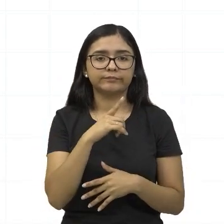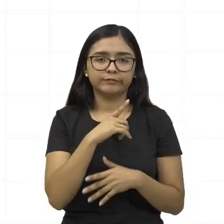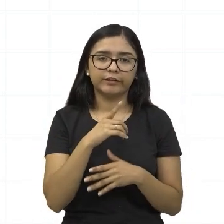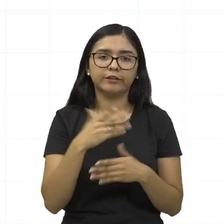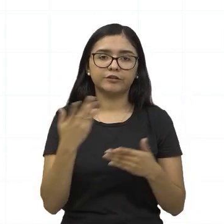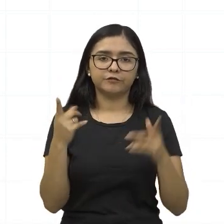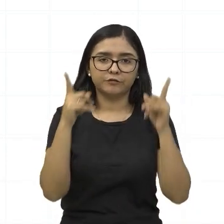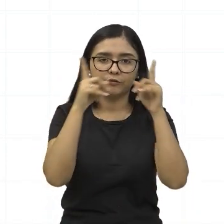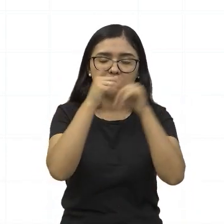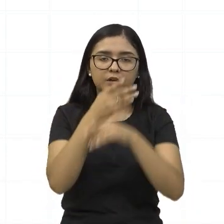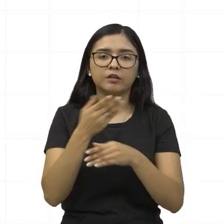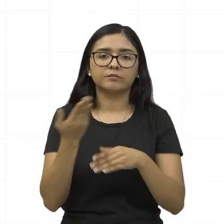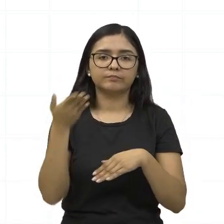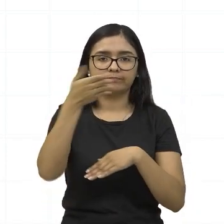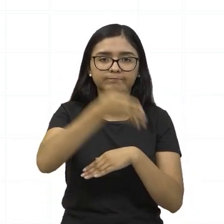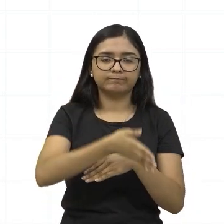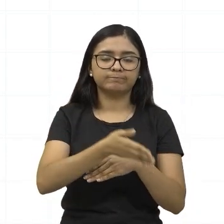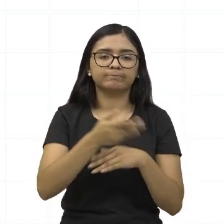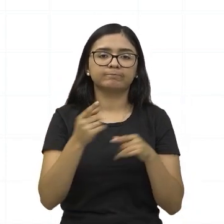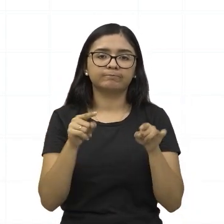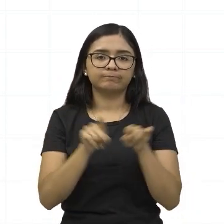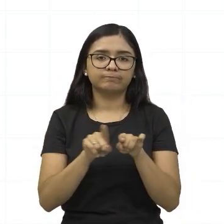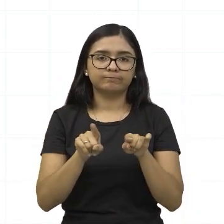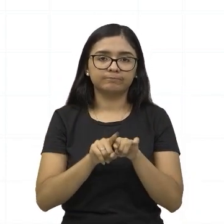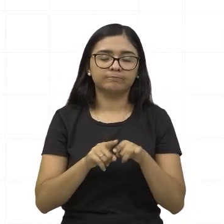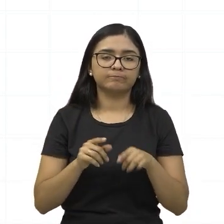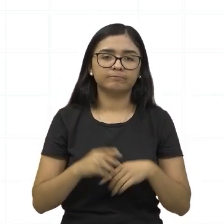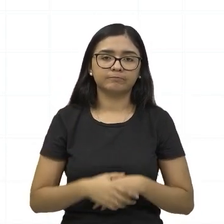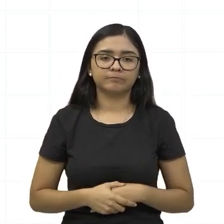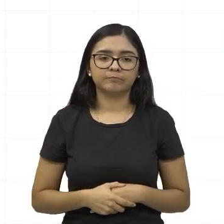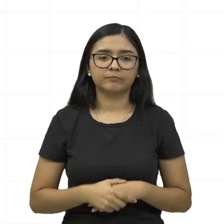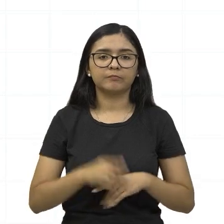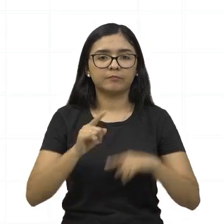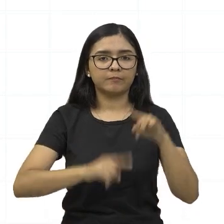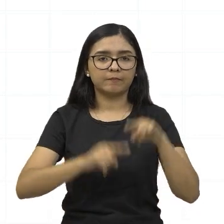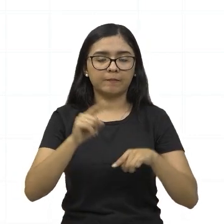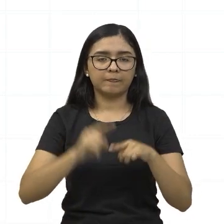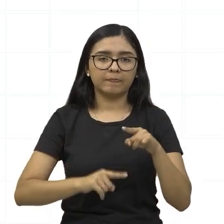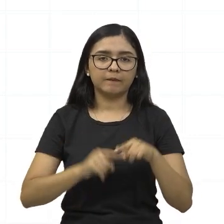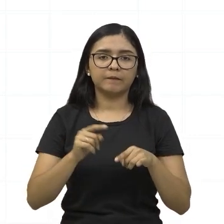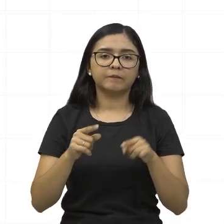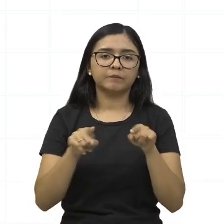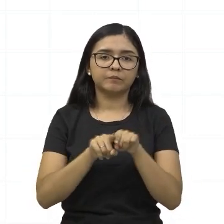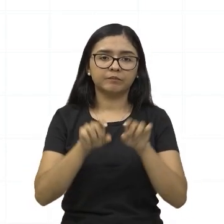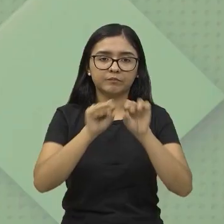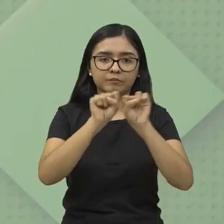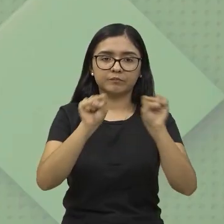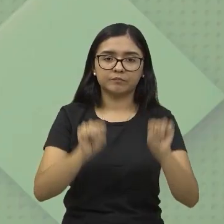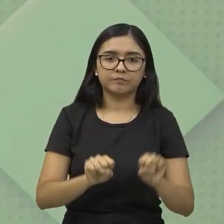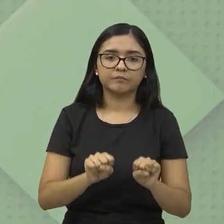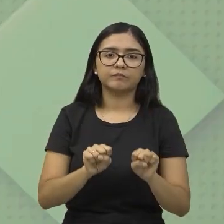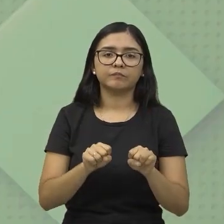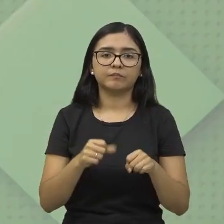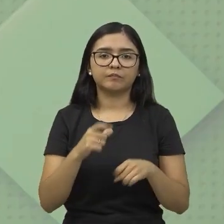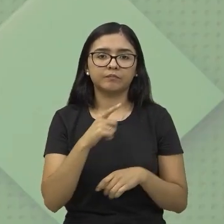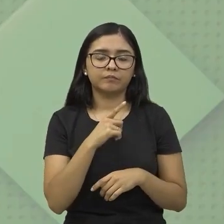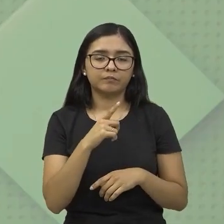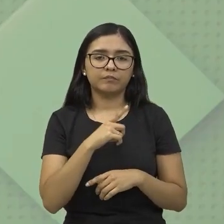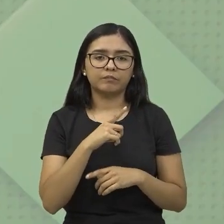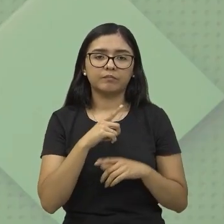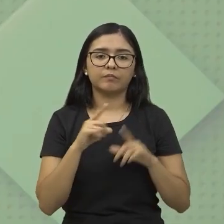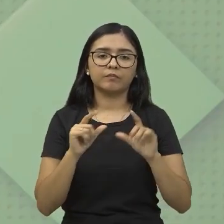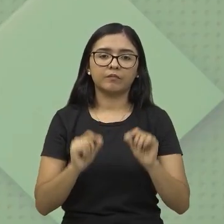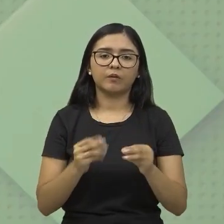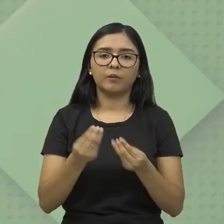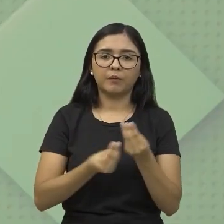dificuldade aí, né, nesse transporte, na manutenção desses equipamentos. Esse sistema, ele vai ser operado, né, vai ser